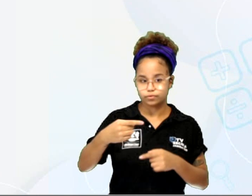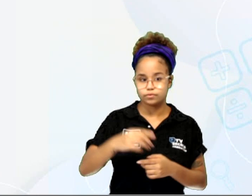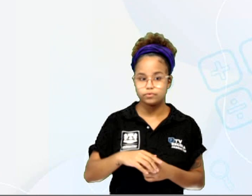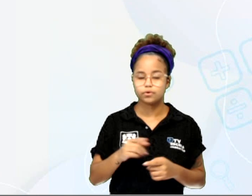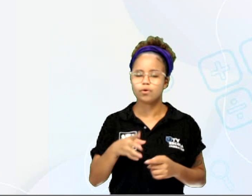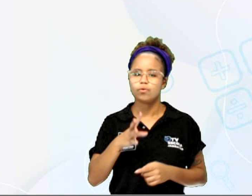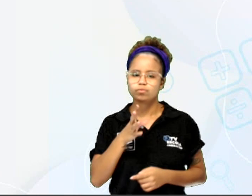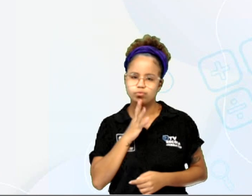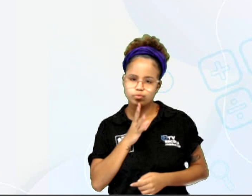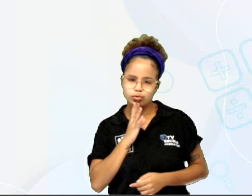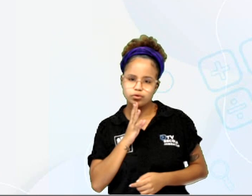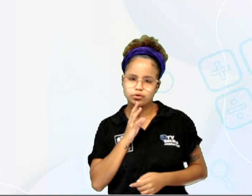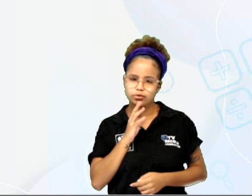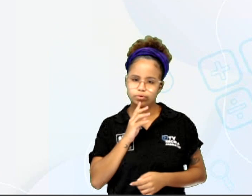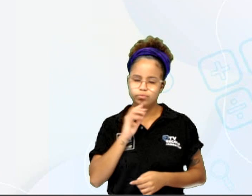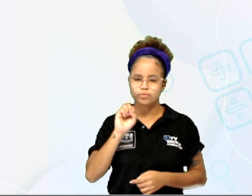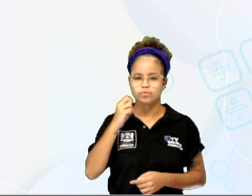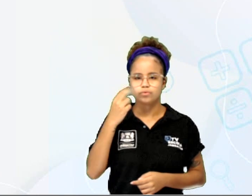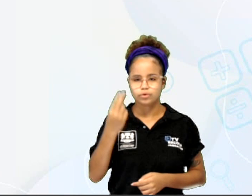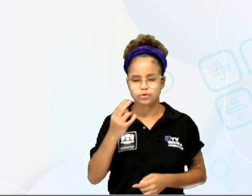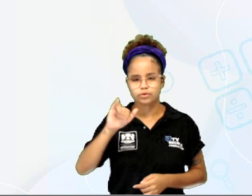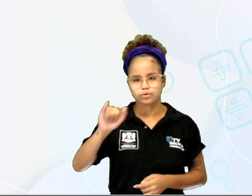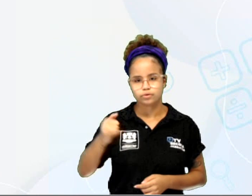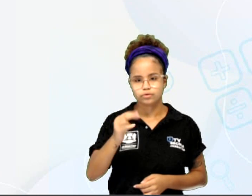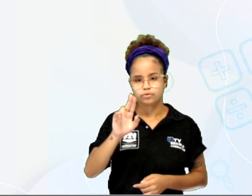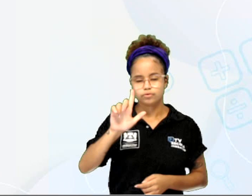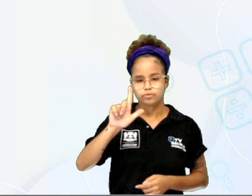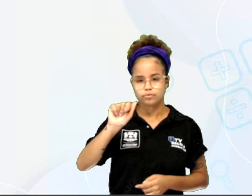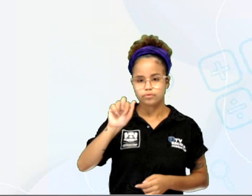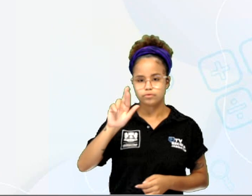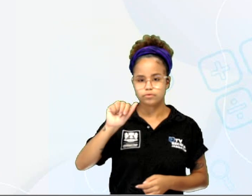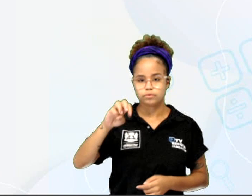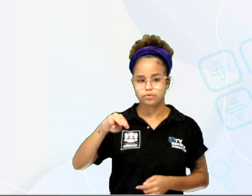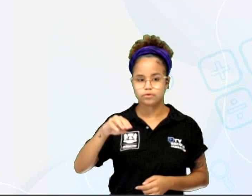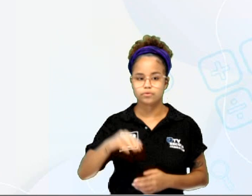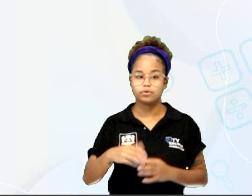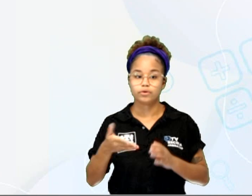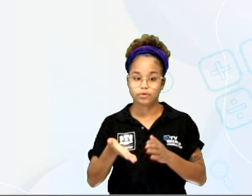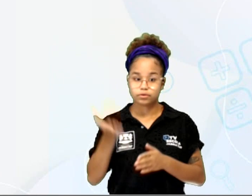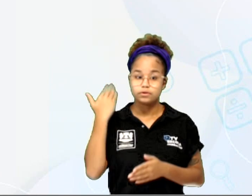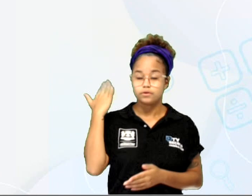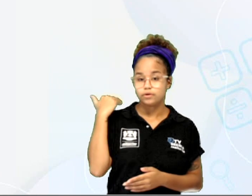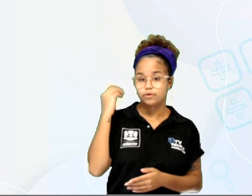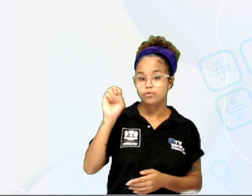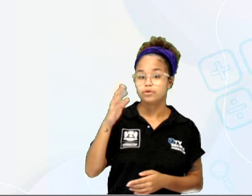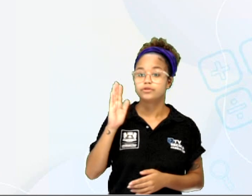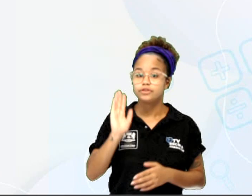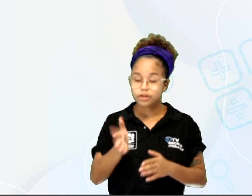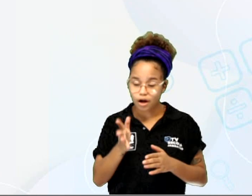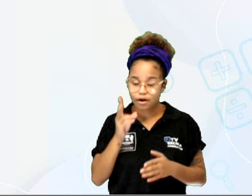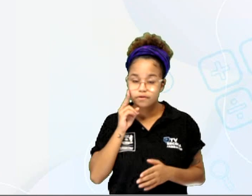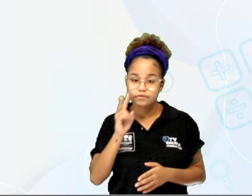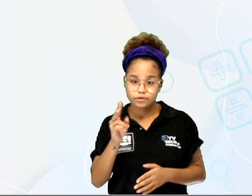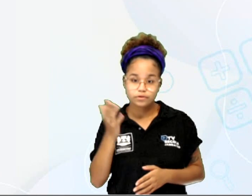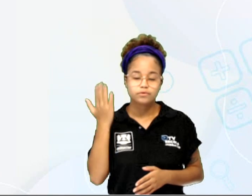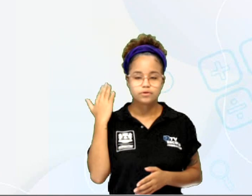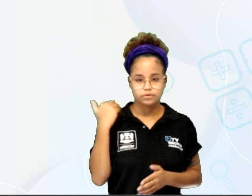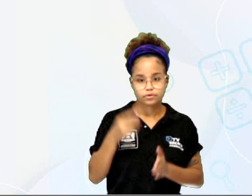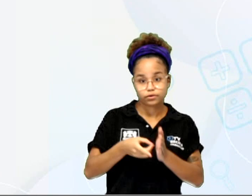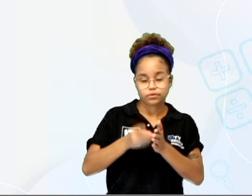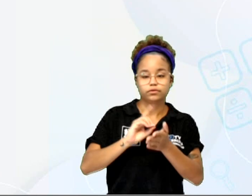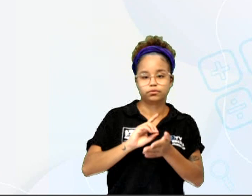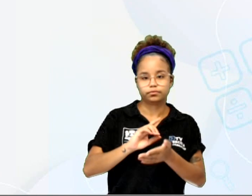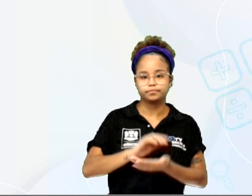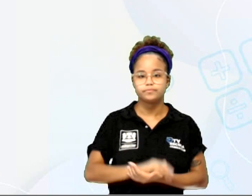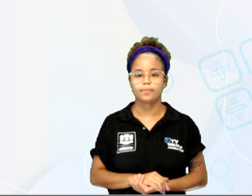conheceram, julgaram, previram e antecederam. Ou seja, aqueles que vieram antes é que deram bons conselhos